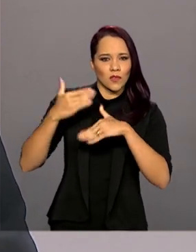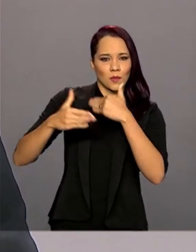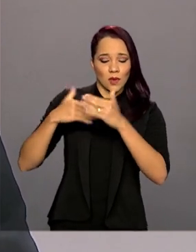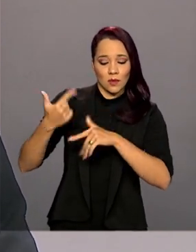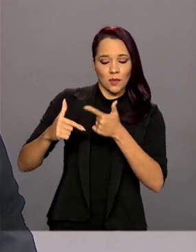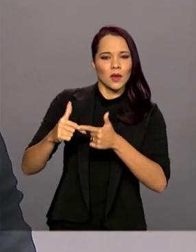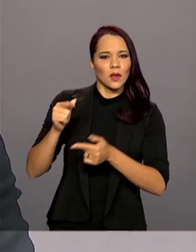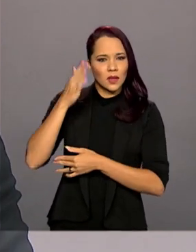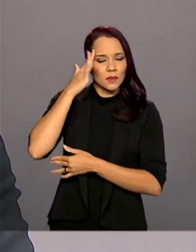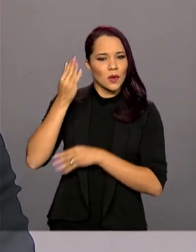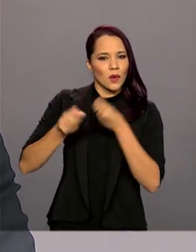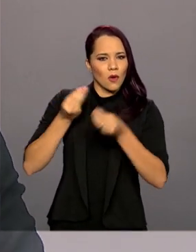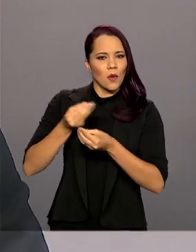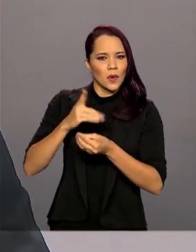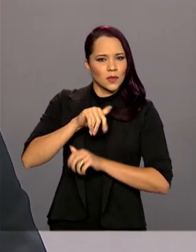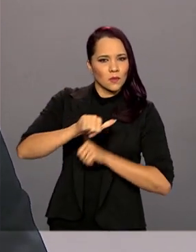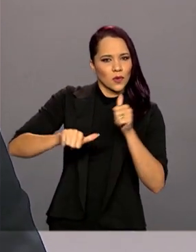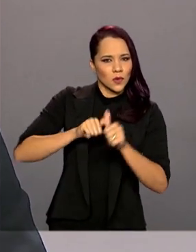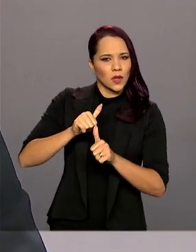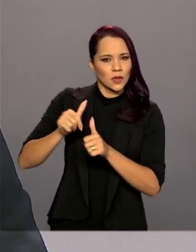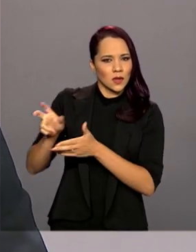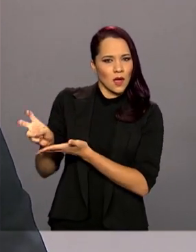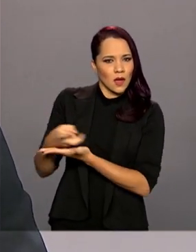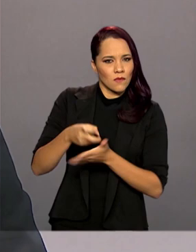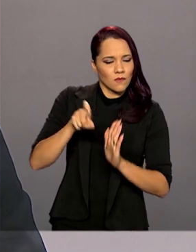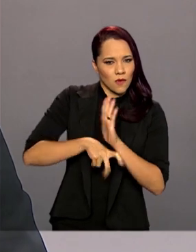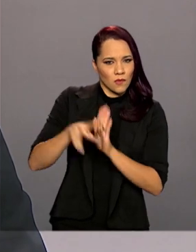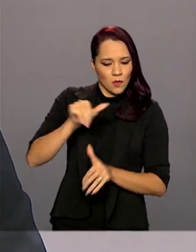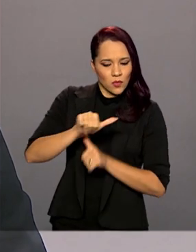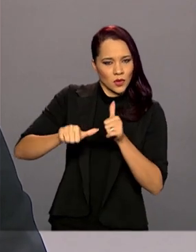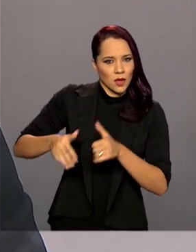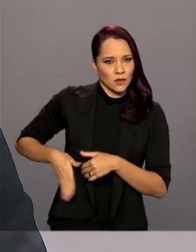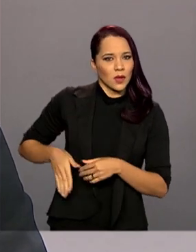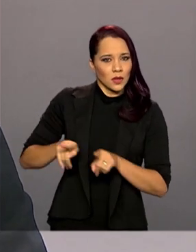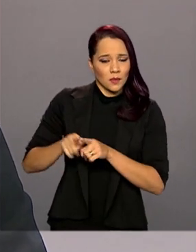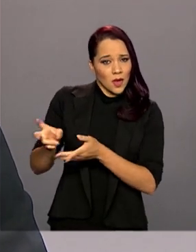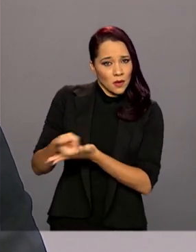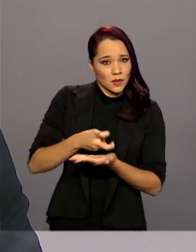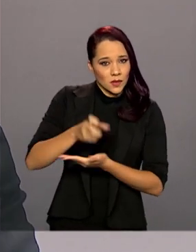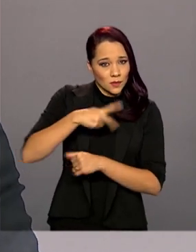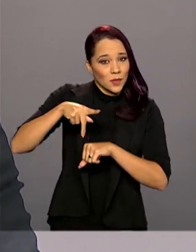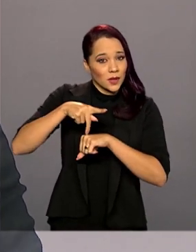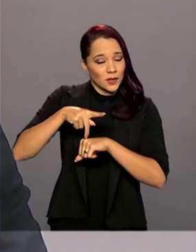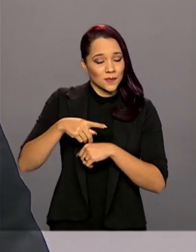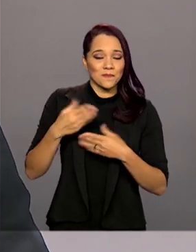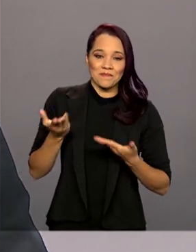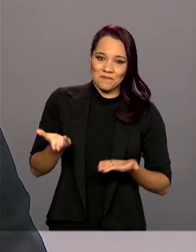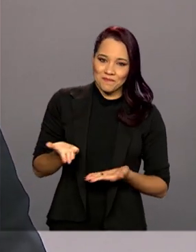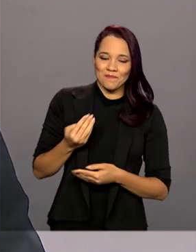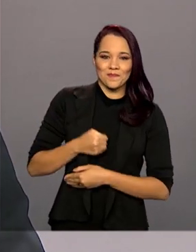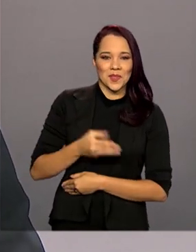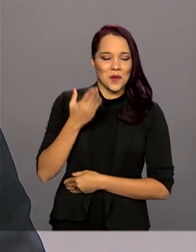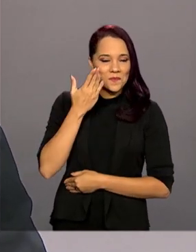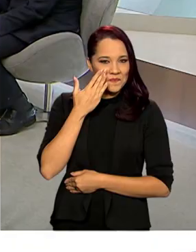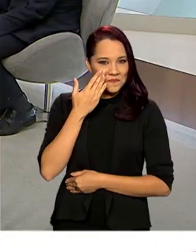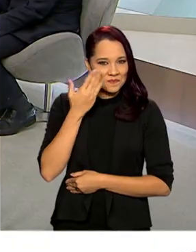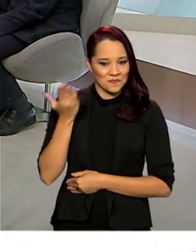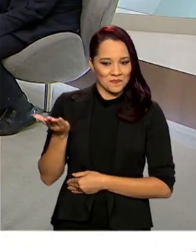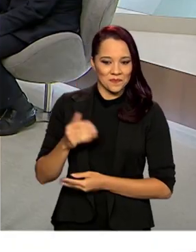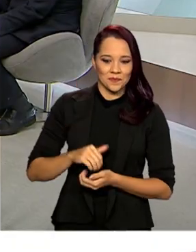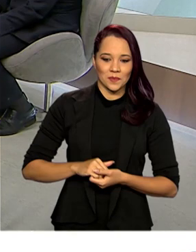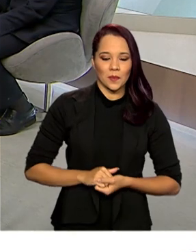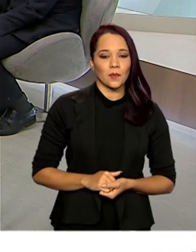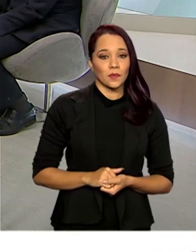reforma vai mexer no seu bolso e simplificar a arrecadação de impostos no país? Então, fique com a gente.